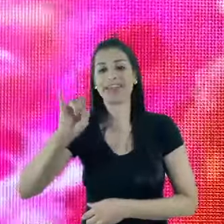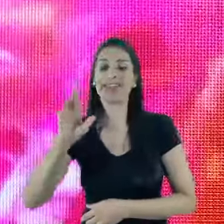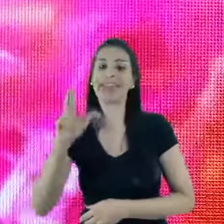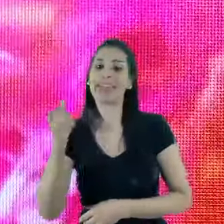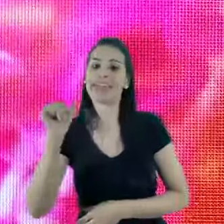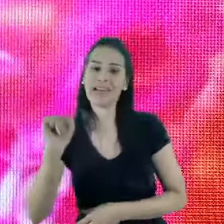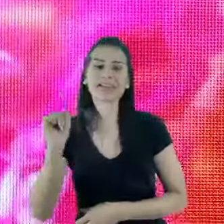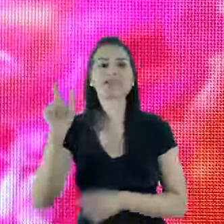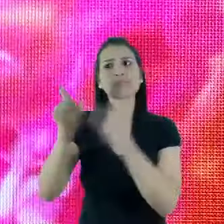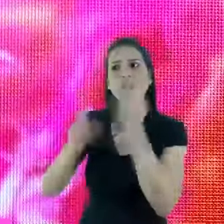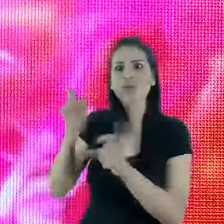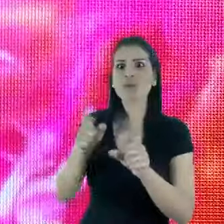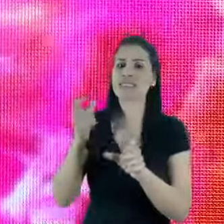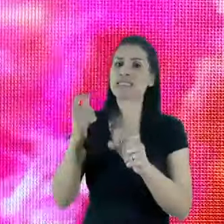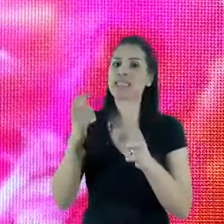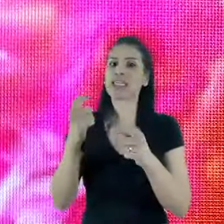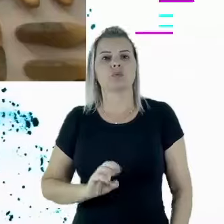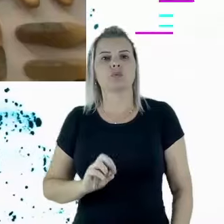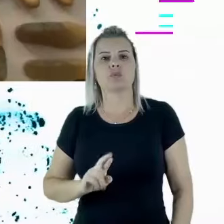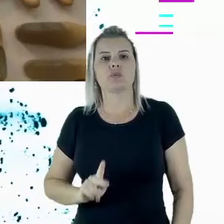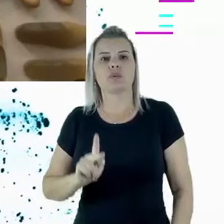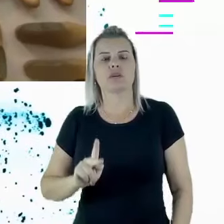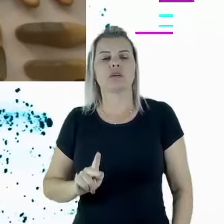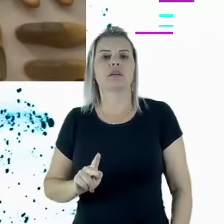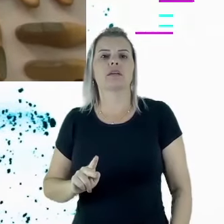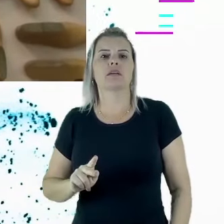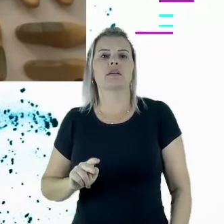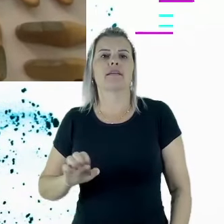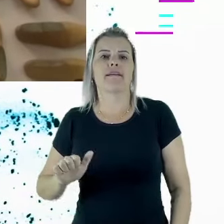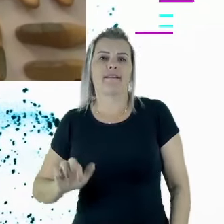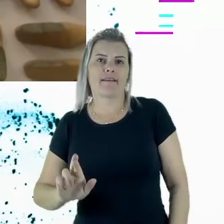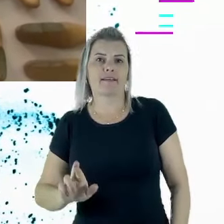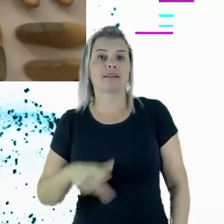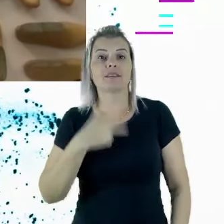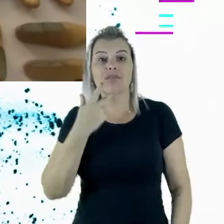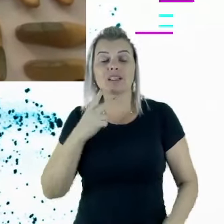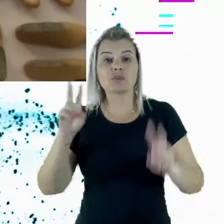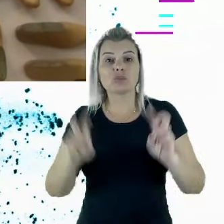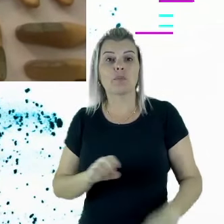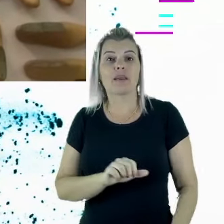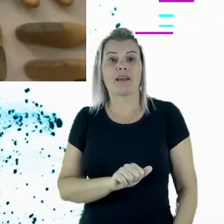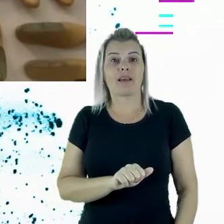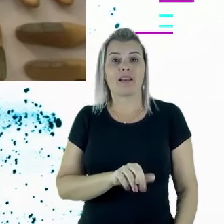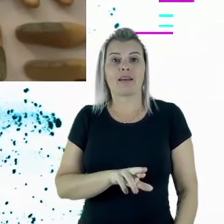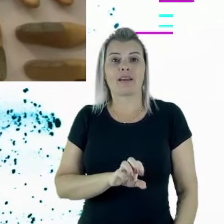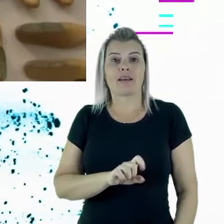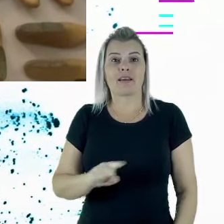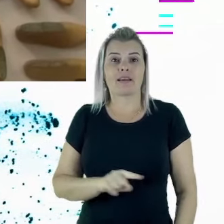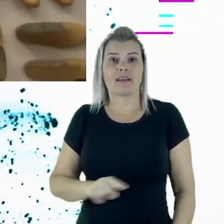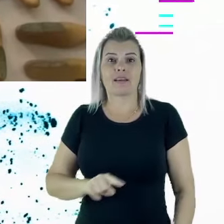papel dessas pessoas para alavancar as vendas? Então, falando um pouco de Arezincol, esse universo é um pouco complexo,